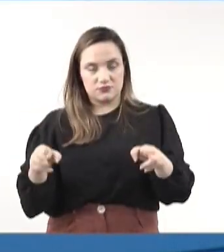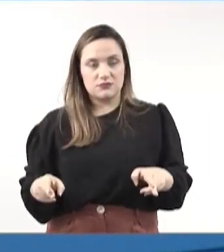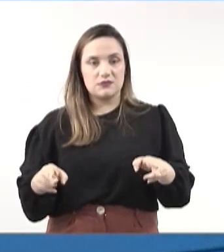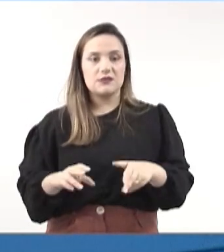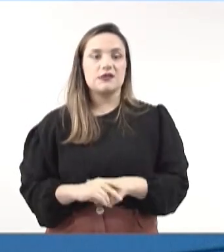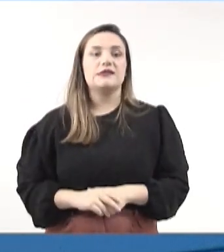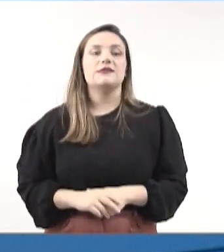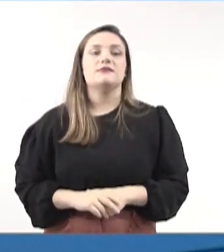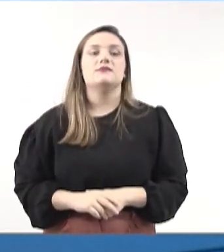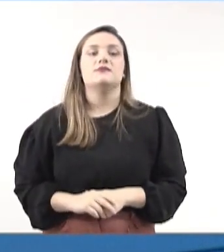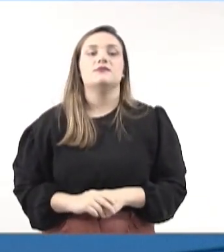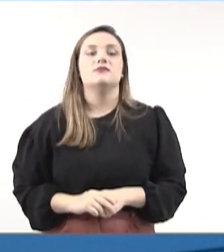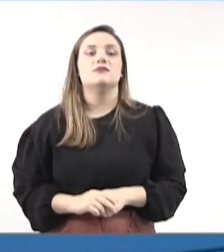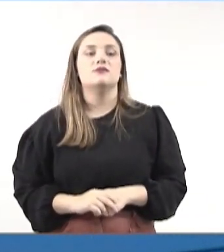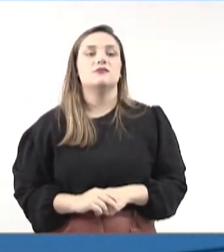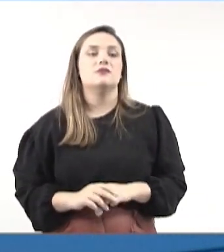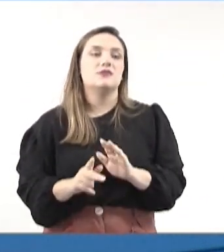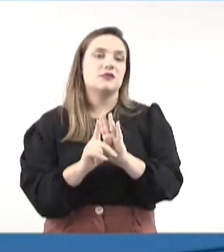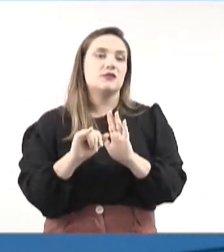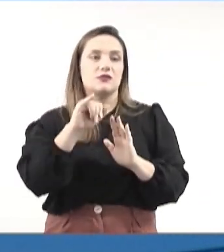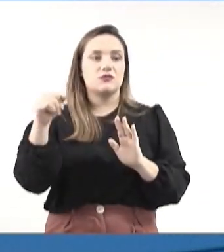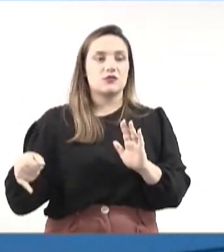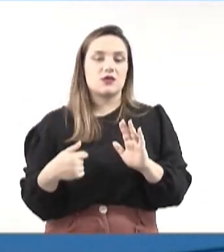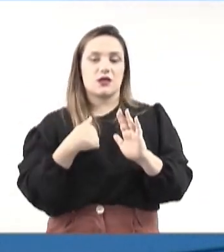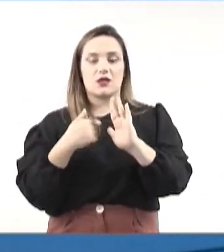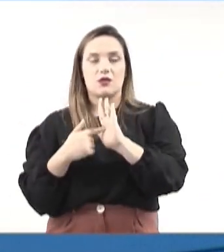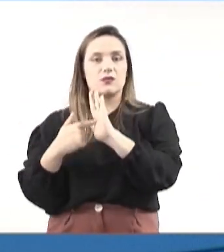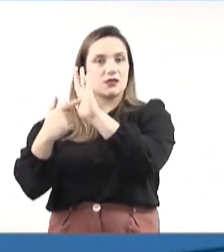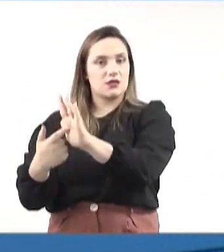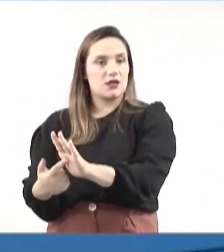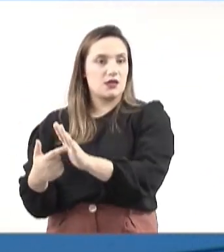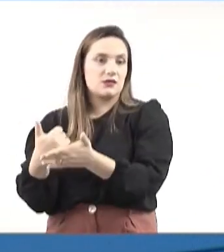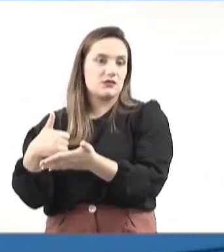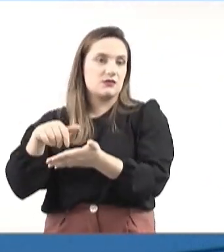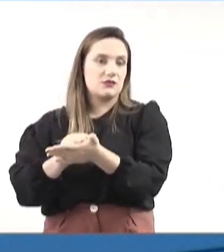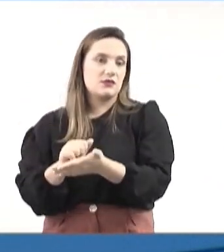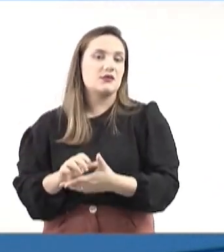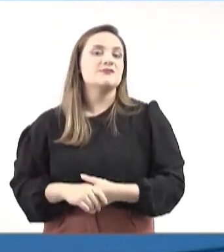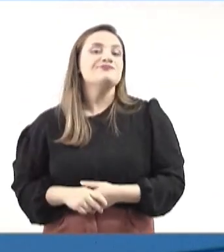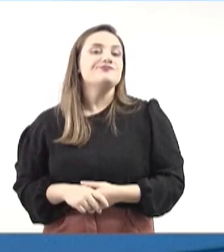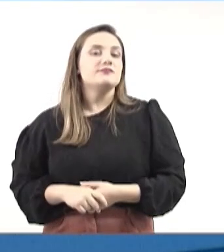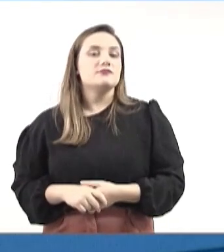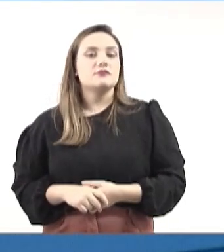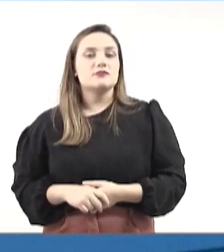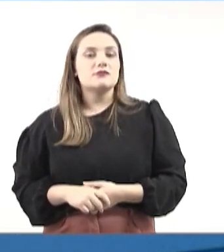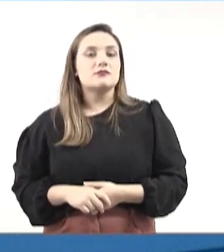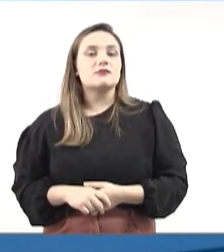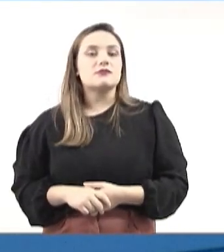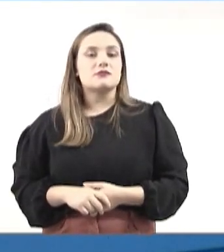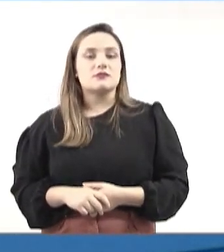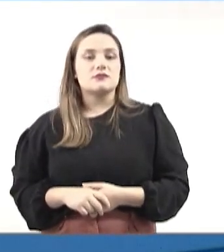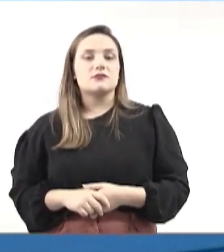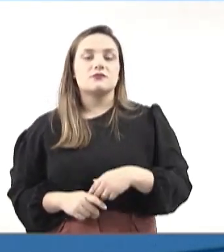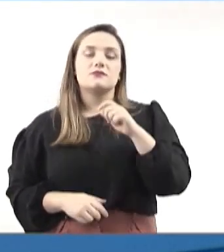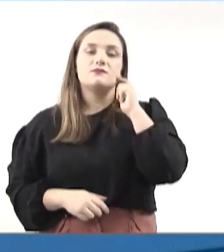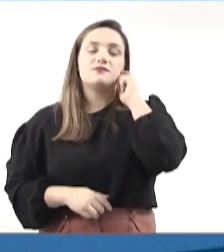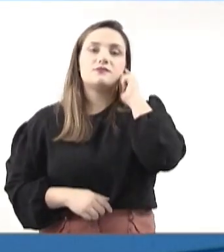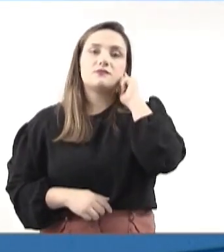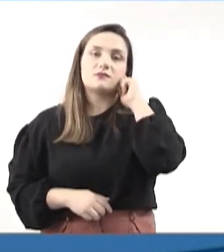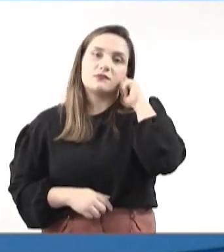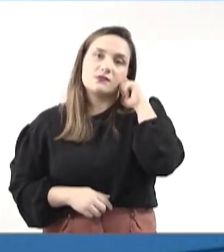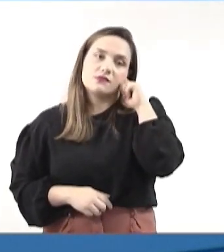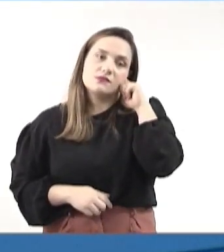O projeto que eu havia protocolado, ele dispõe